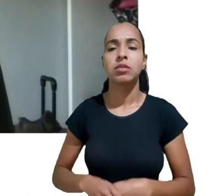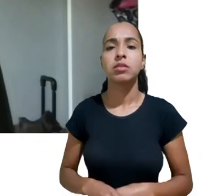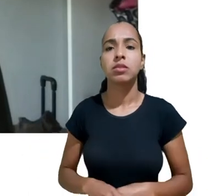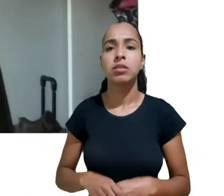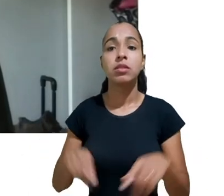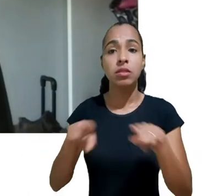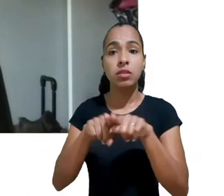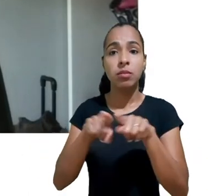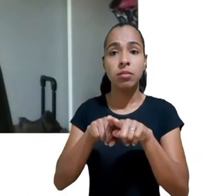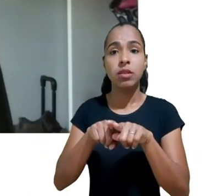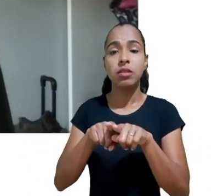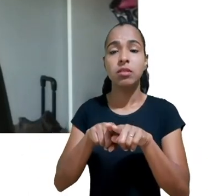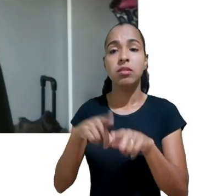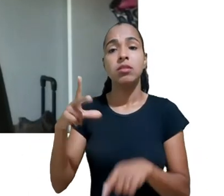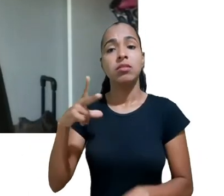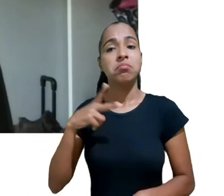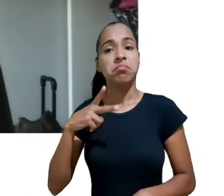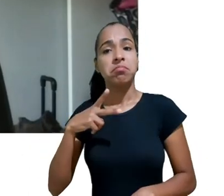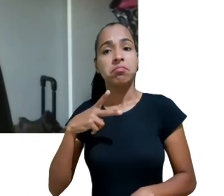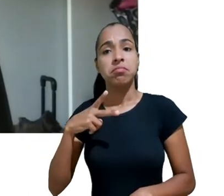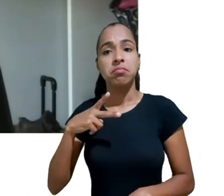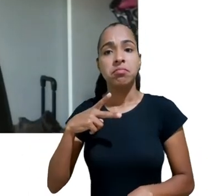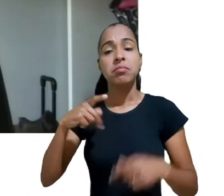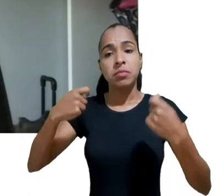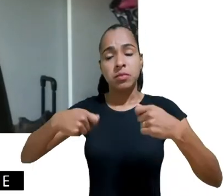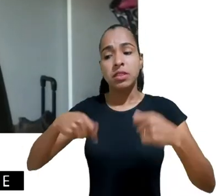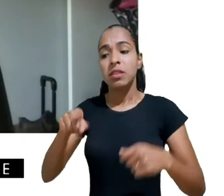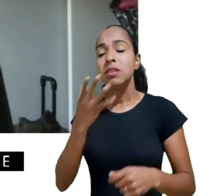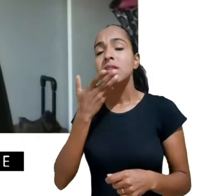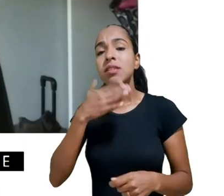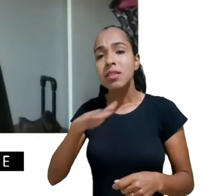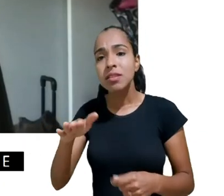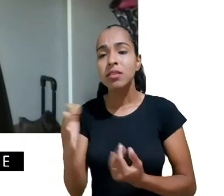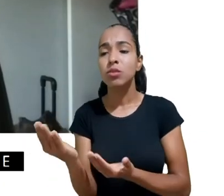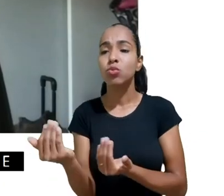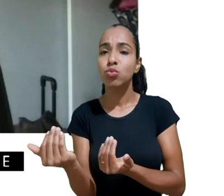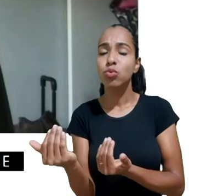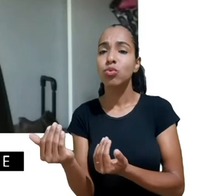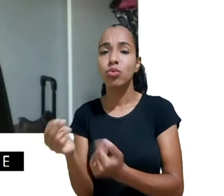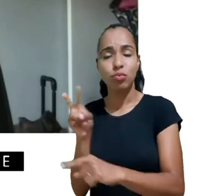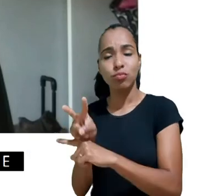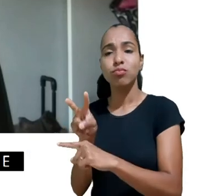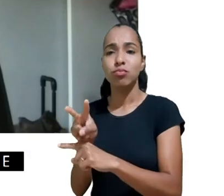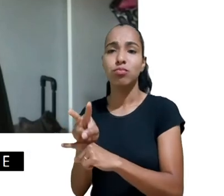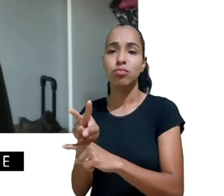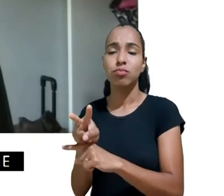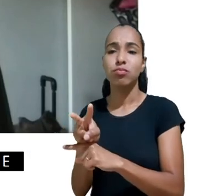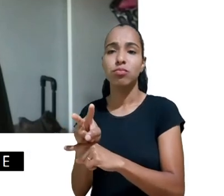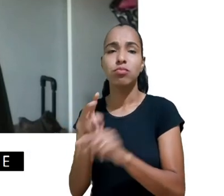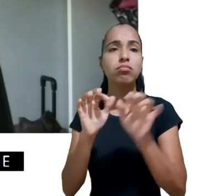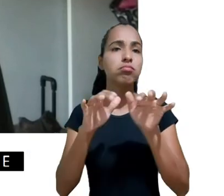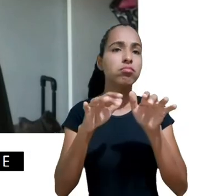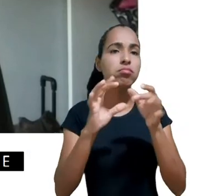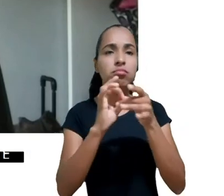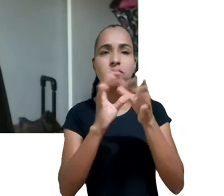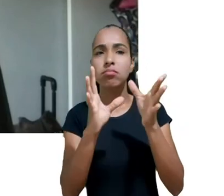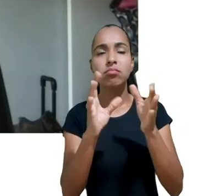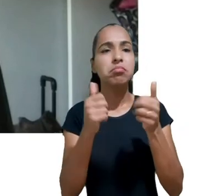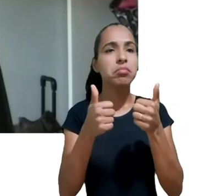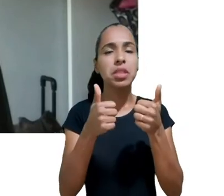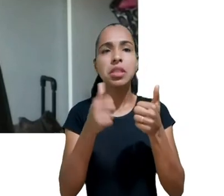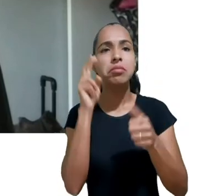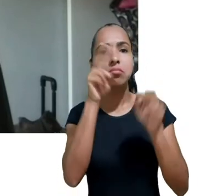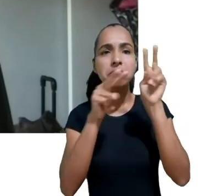mais saudáveis para a criança nós precisamos encontrar um jeito como tecnologistas como pessoas da